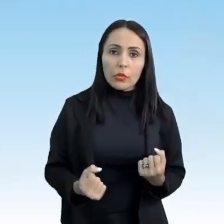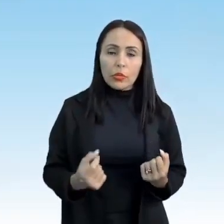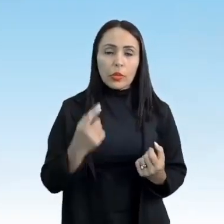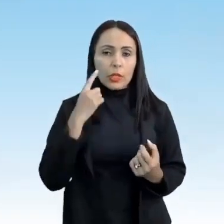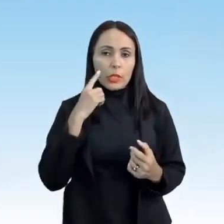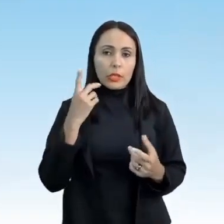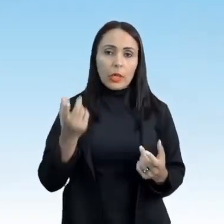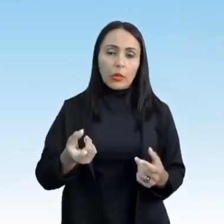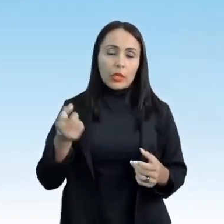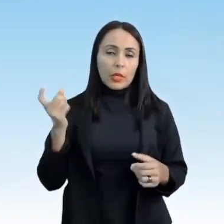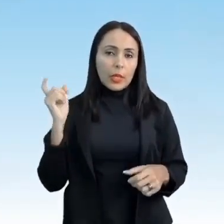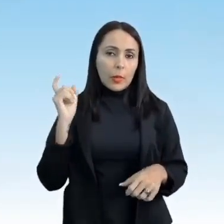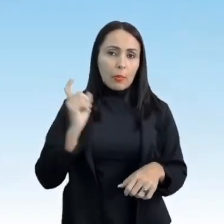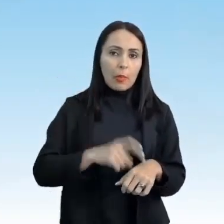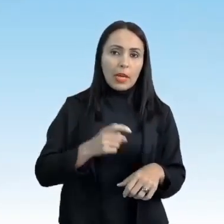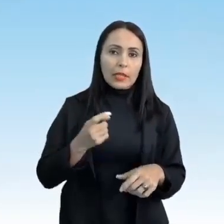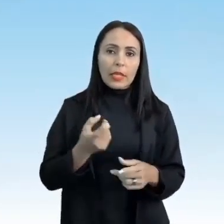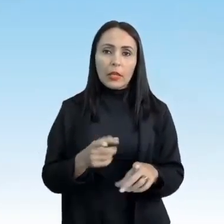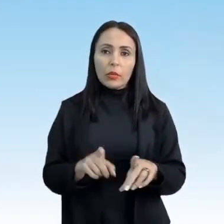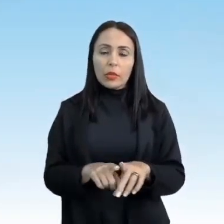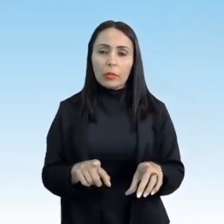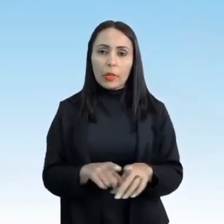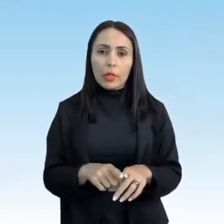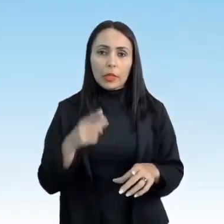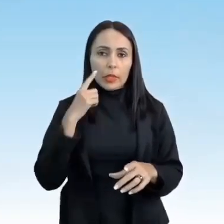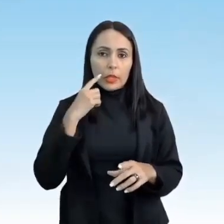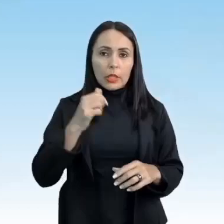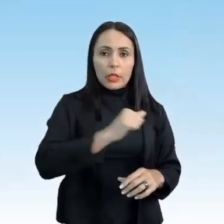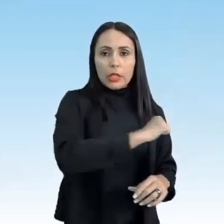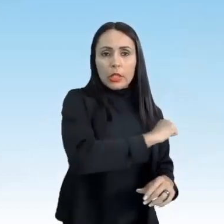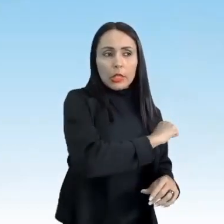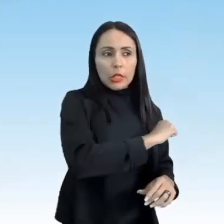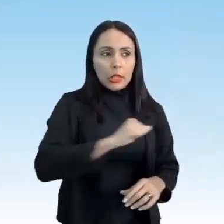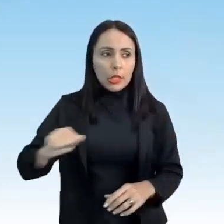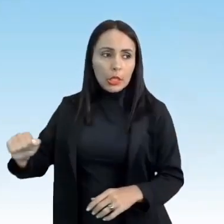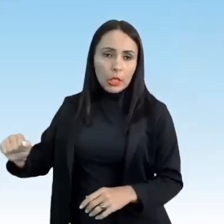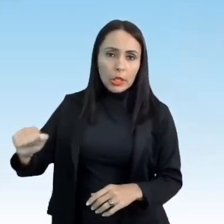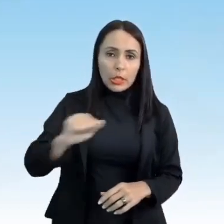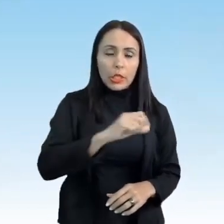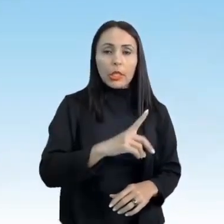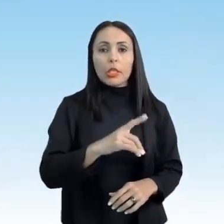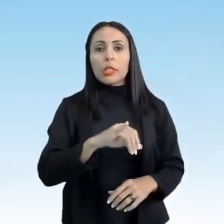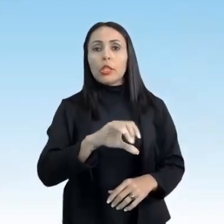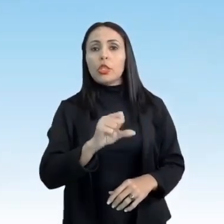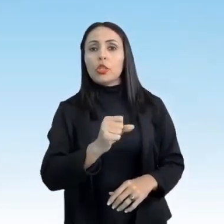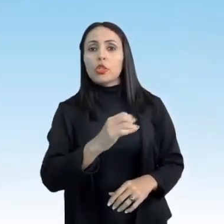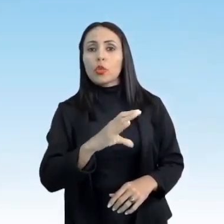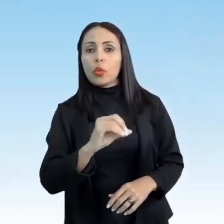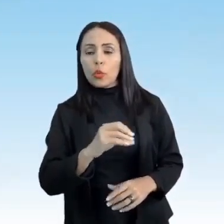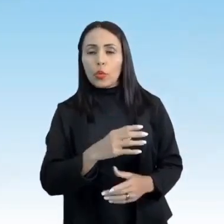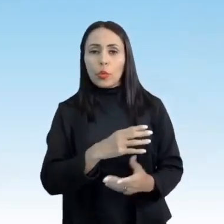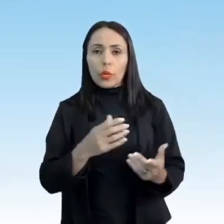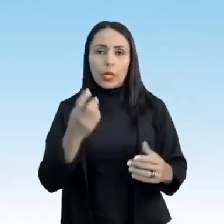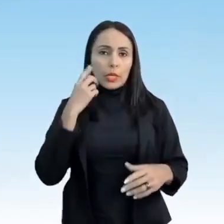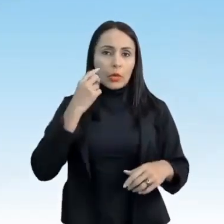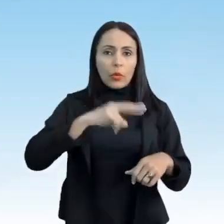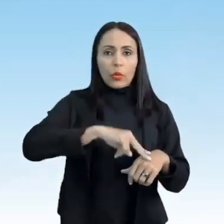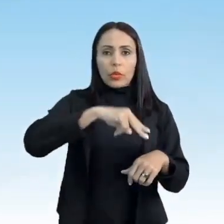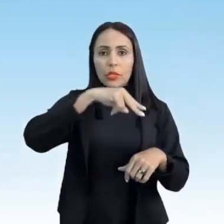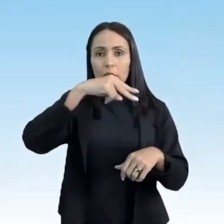de martelo, lançamento de disco e de dardo. E saltos, temos os saltos verticais e os saltos